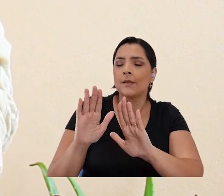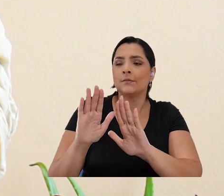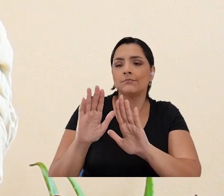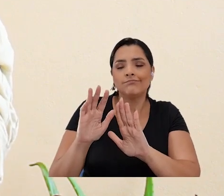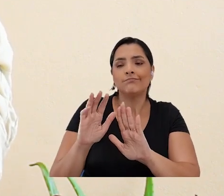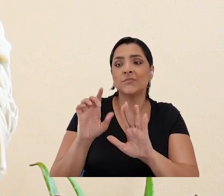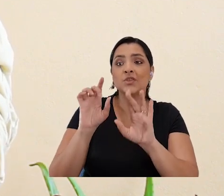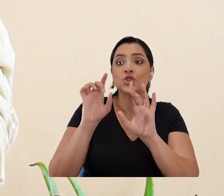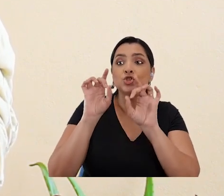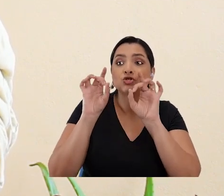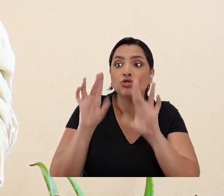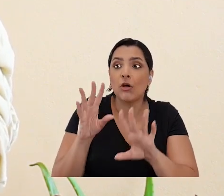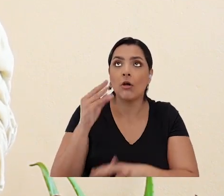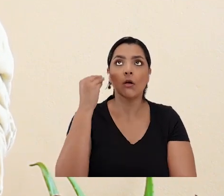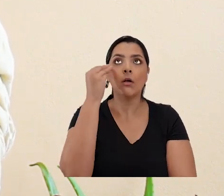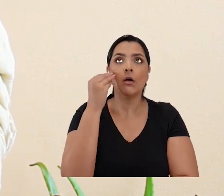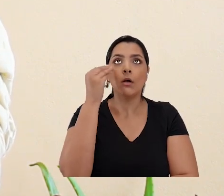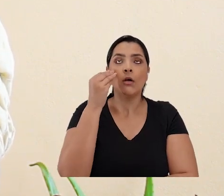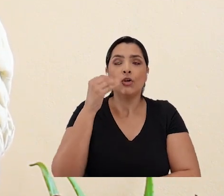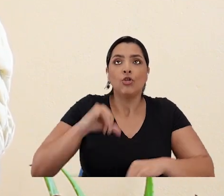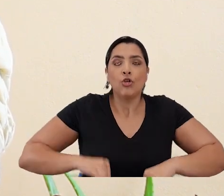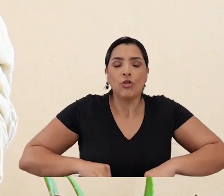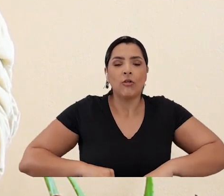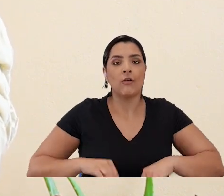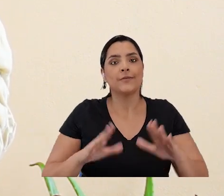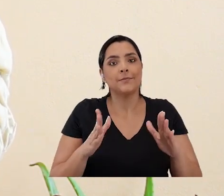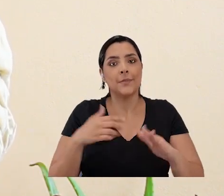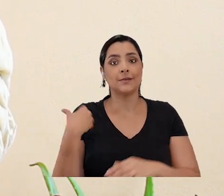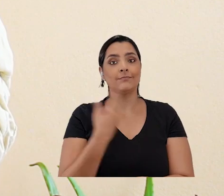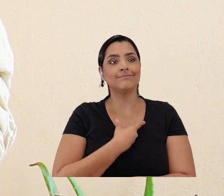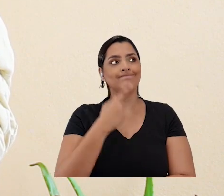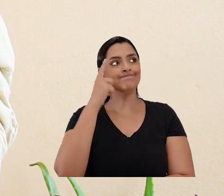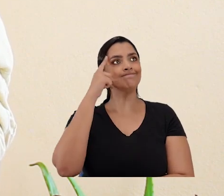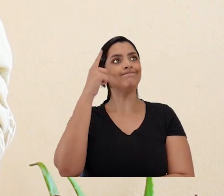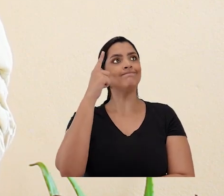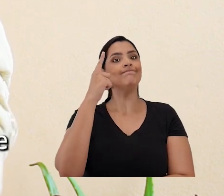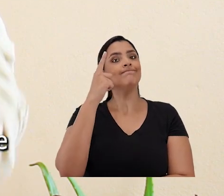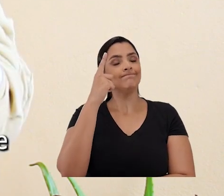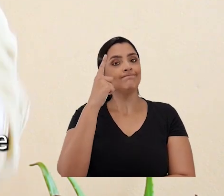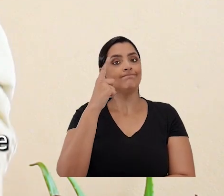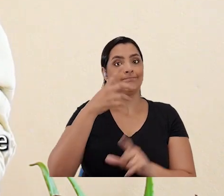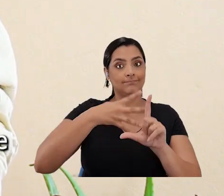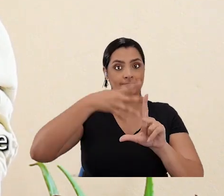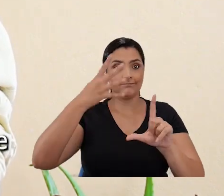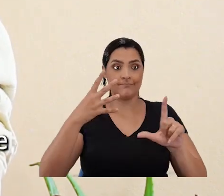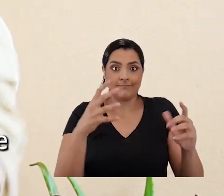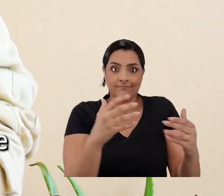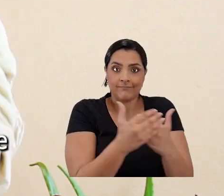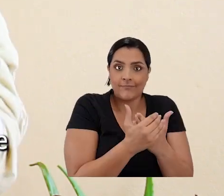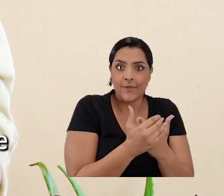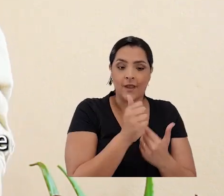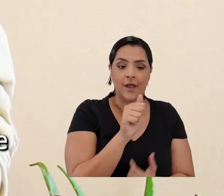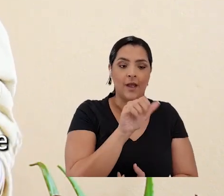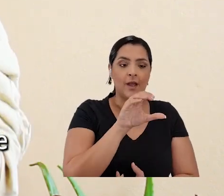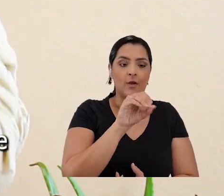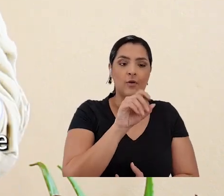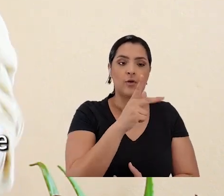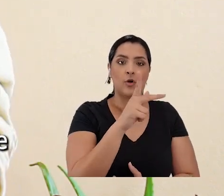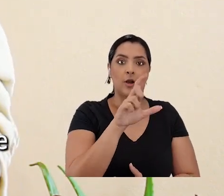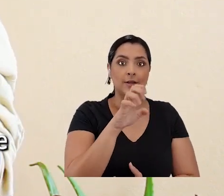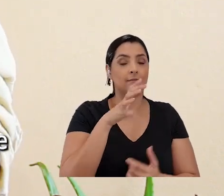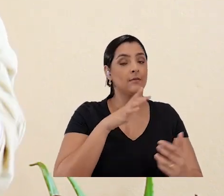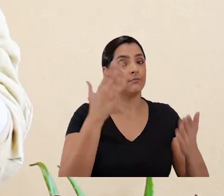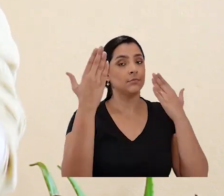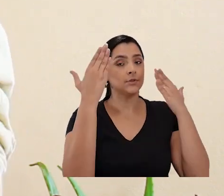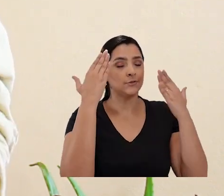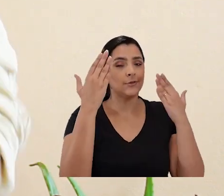muitas vezes, exclusivamente, a experiência do sofrimento. E aí a ideia, que como acolha LGBT, a gente tem trabalhado com